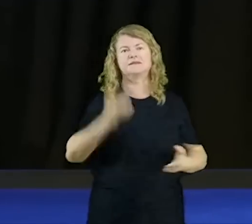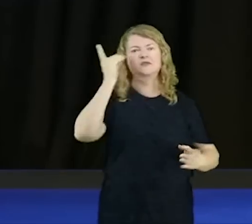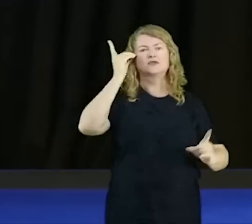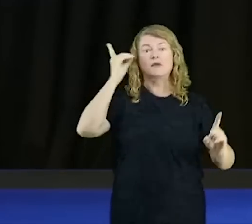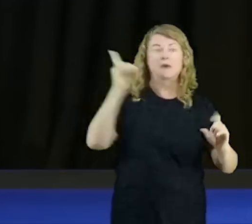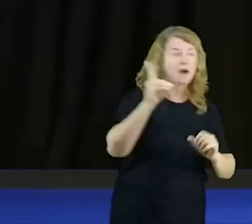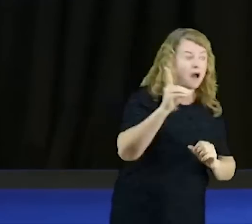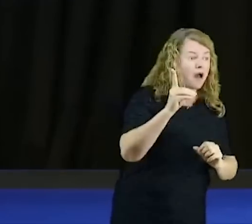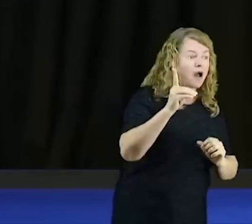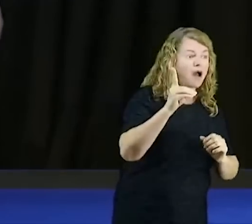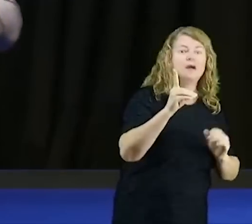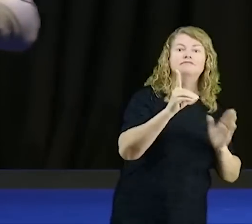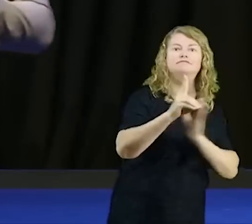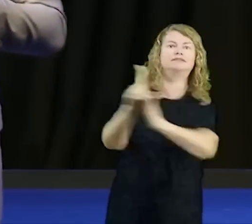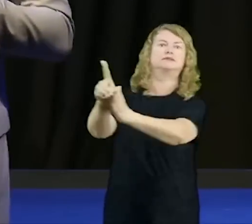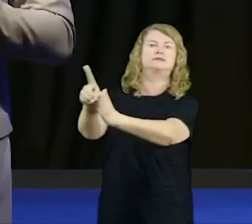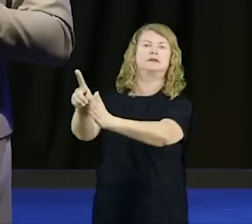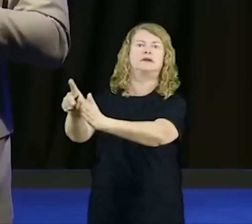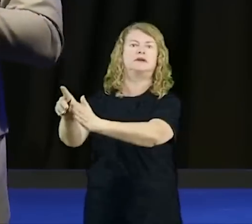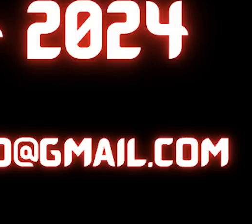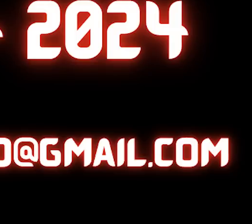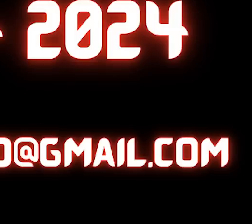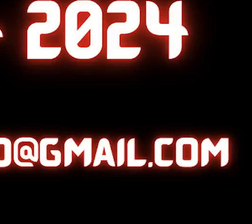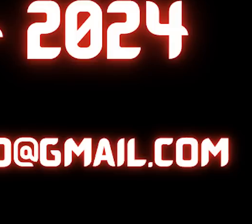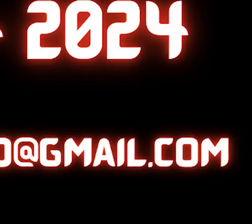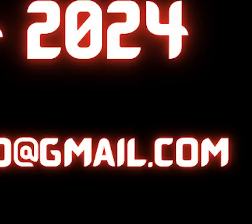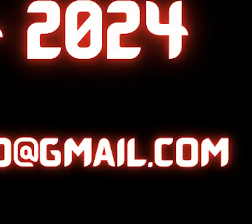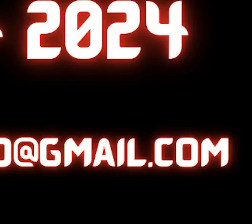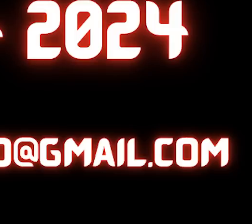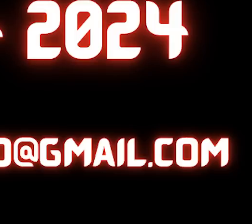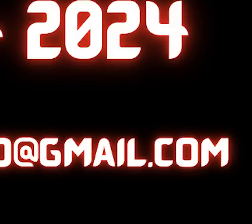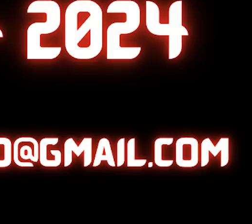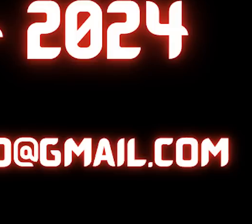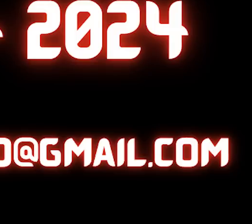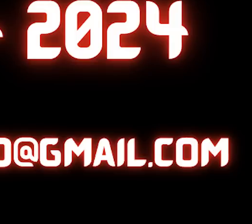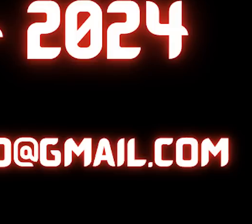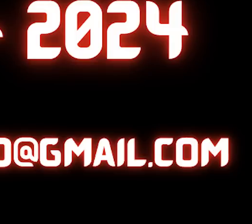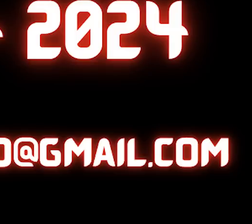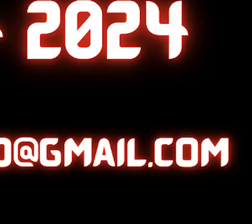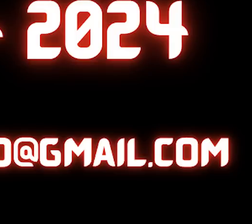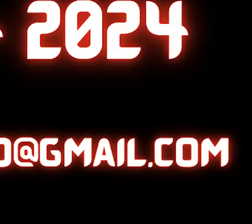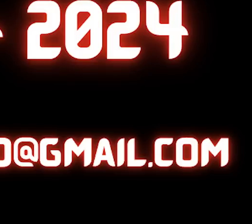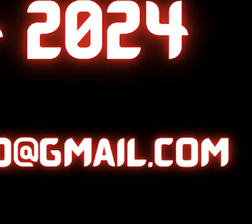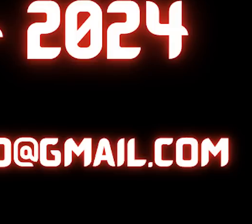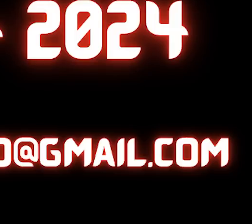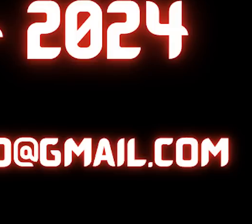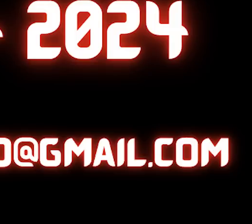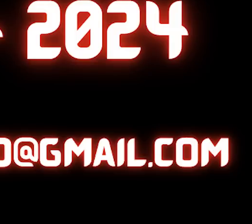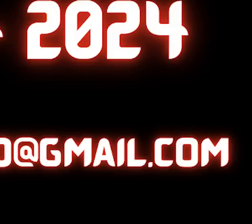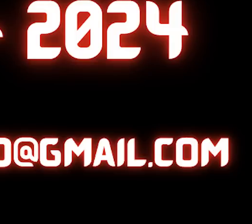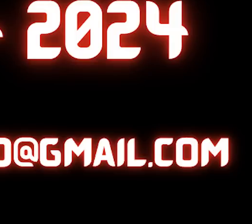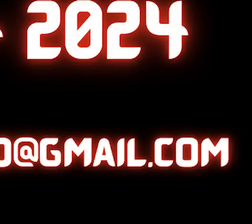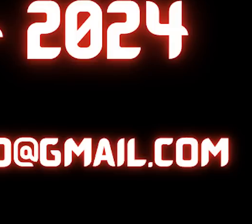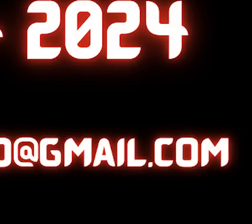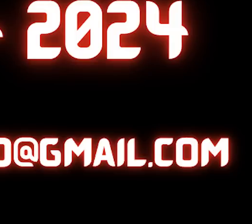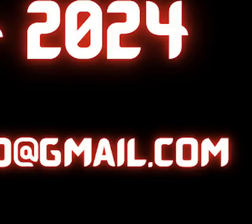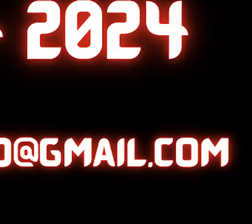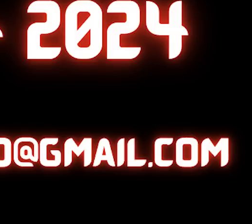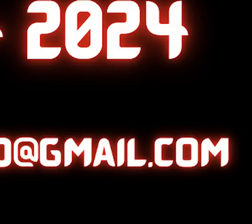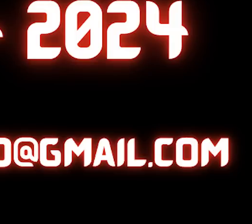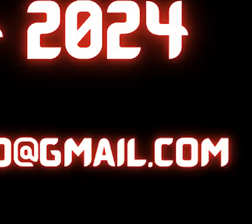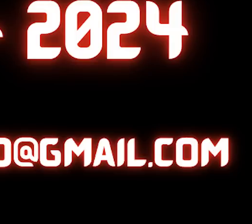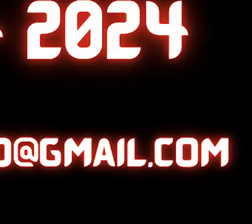partir, é por isso que muita gente usa o termo, quebra de maldição, que é um termo tolo, é uma